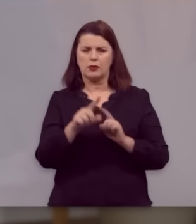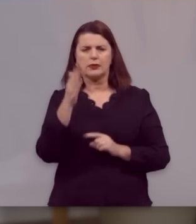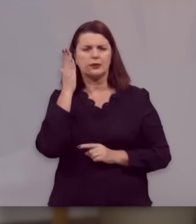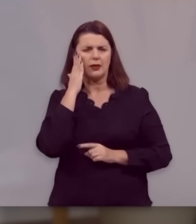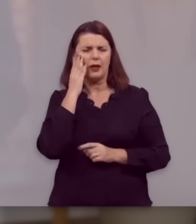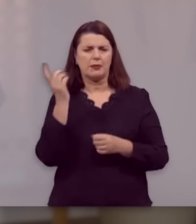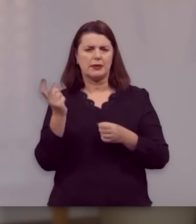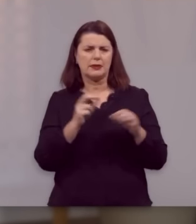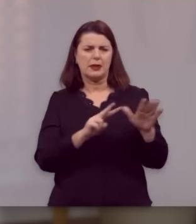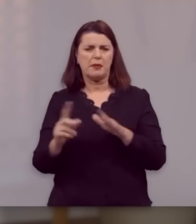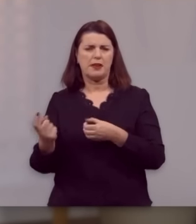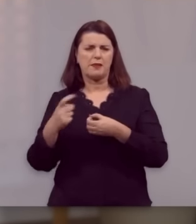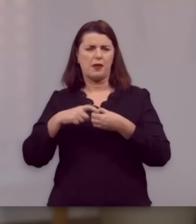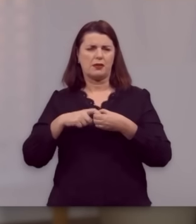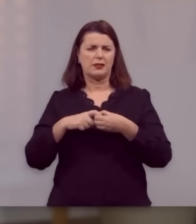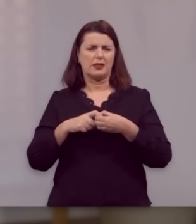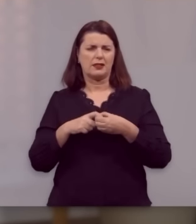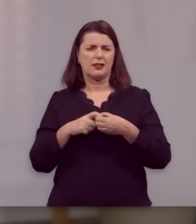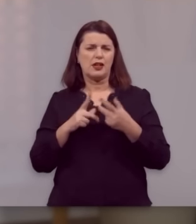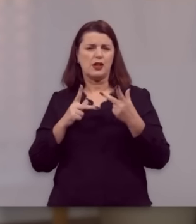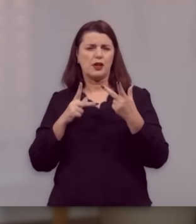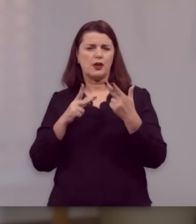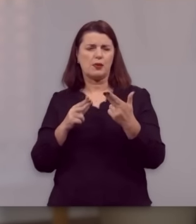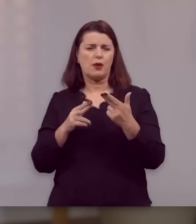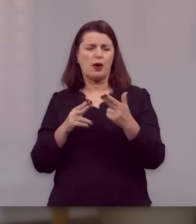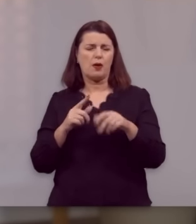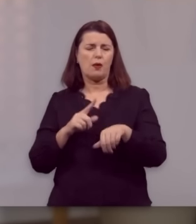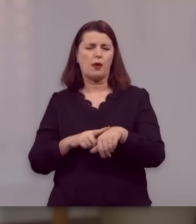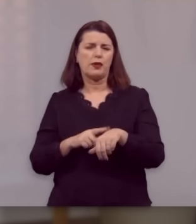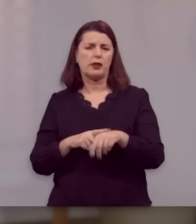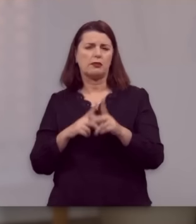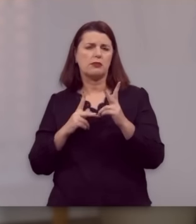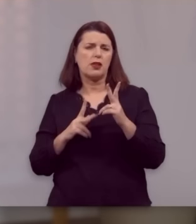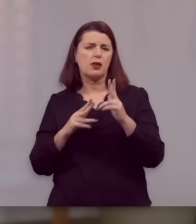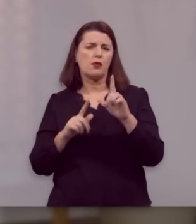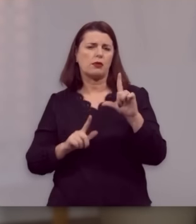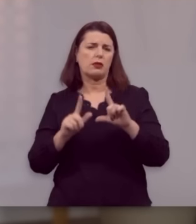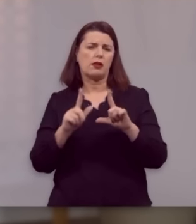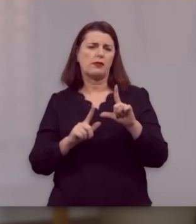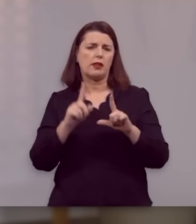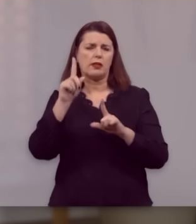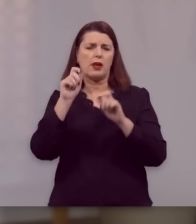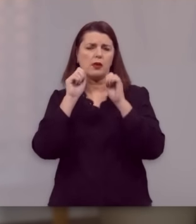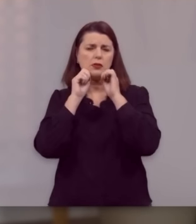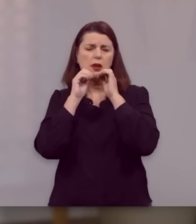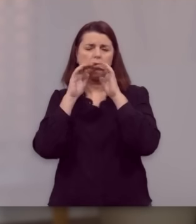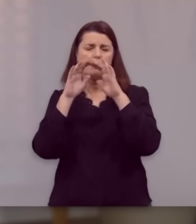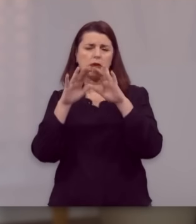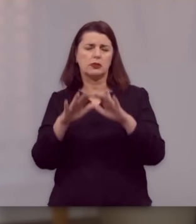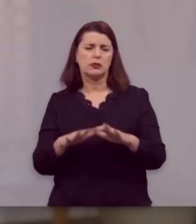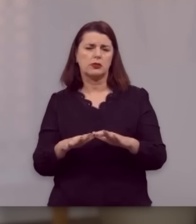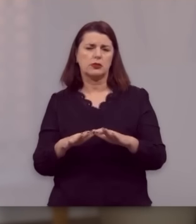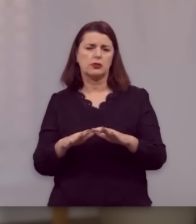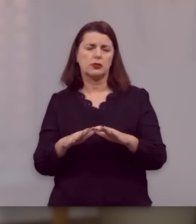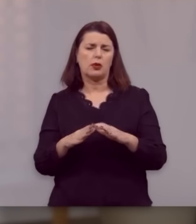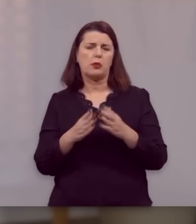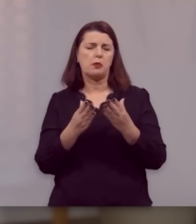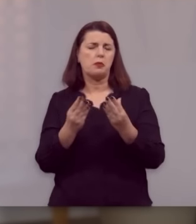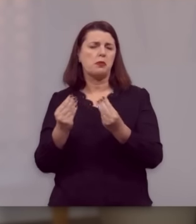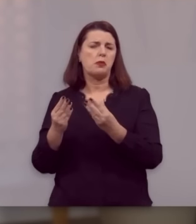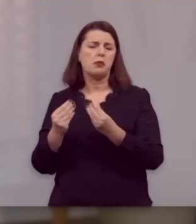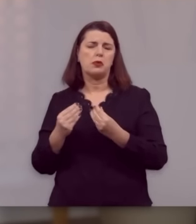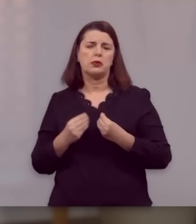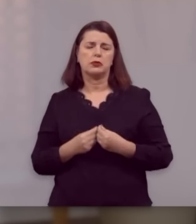aqui, mas você já sabe. Semana que vem estaremos de volta, sempre no mesmo horário e no mesmo canal. Que Deus te abençoe,